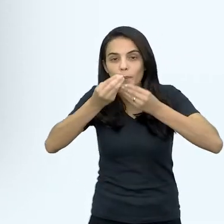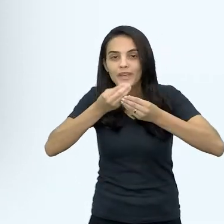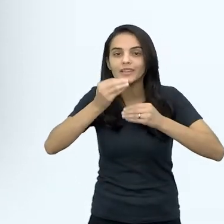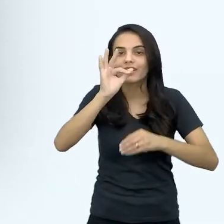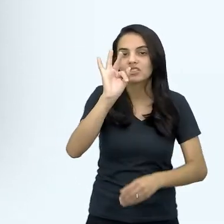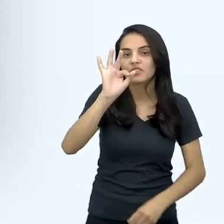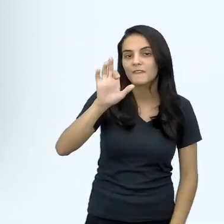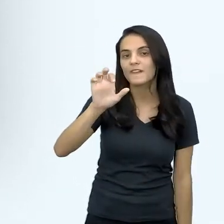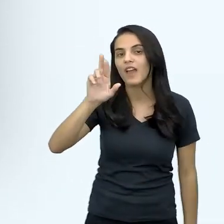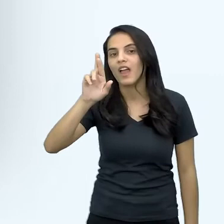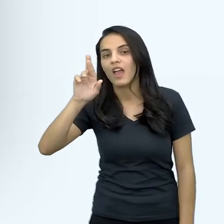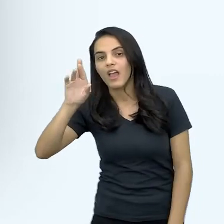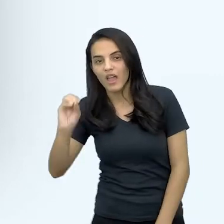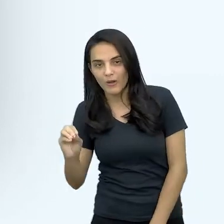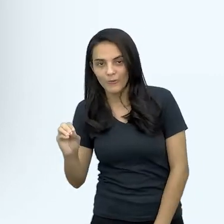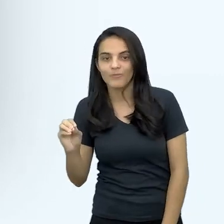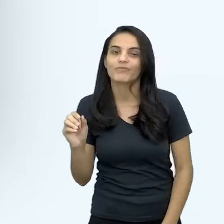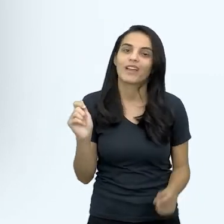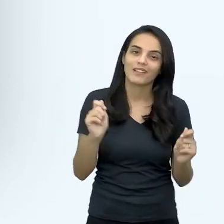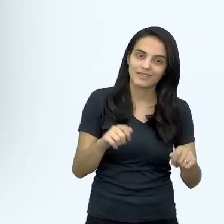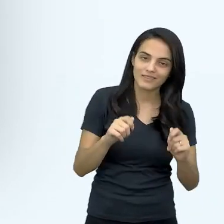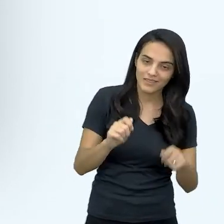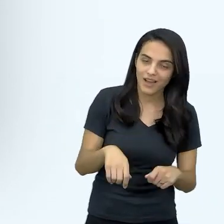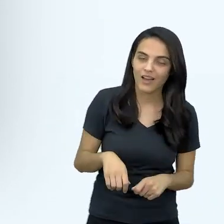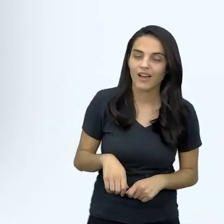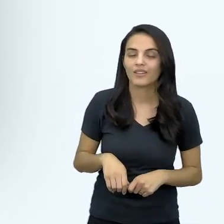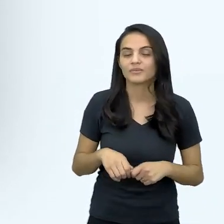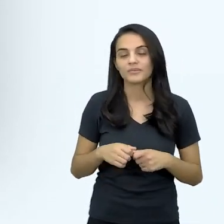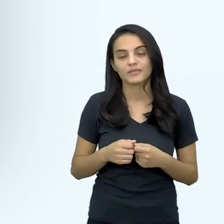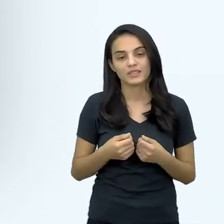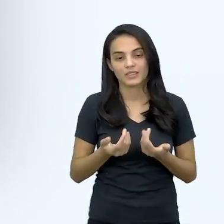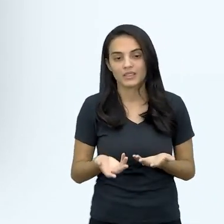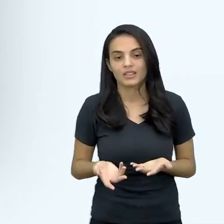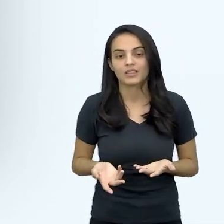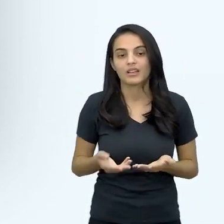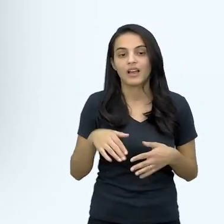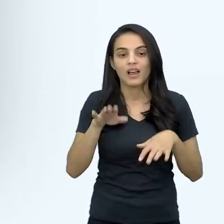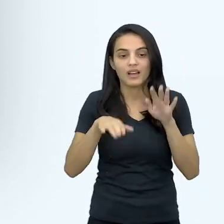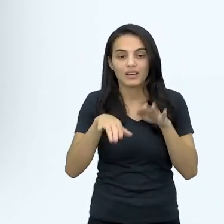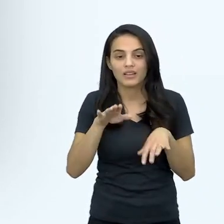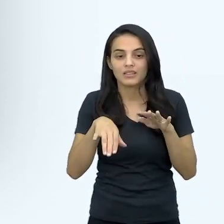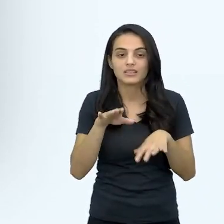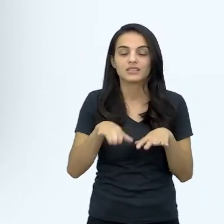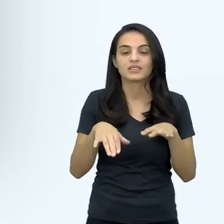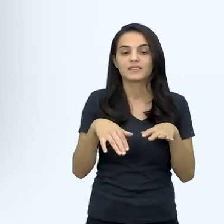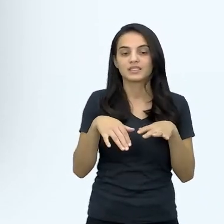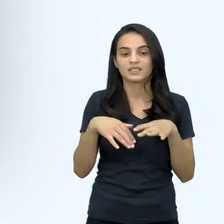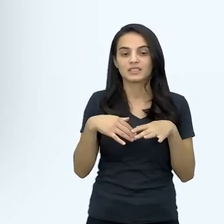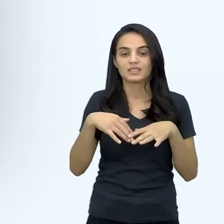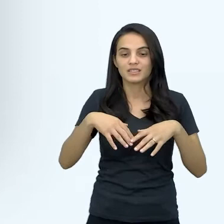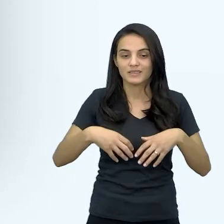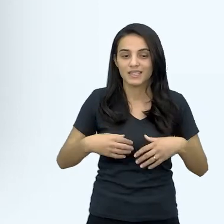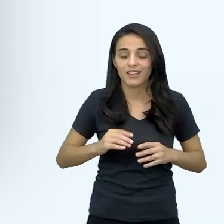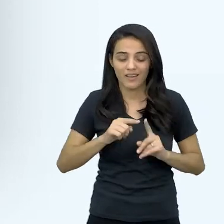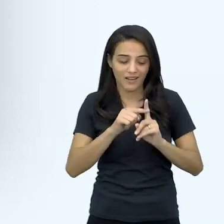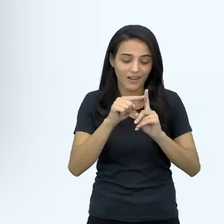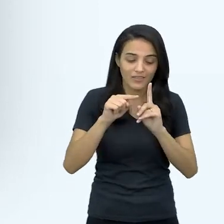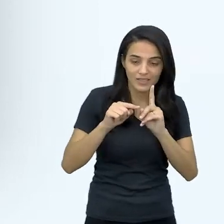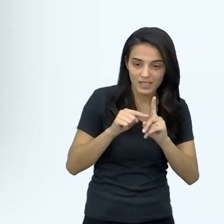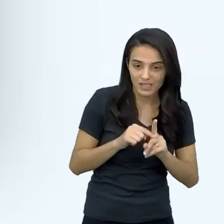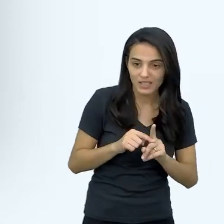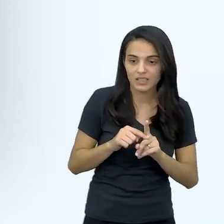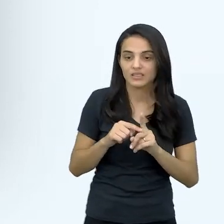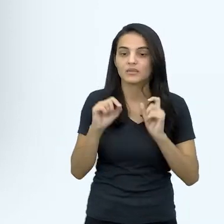origina também todos esses sintomas com anemia que a gente tinha falado, incapacidade de a sobreferro, gravidez, né,